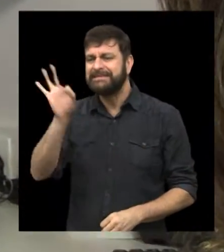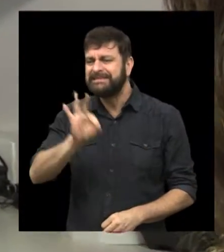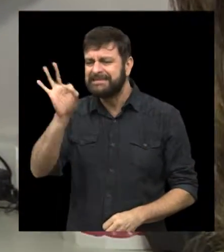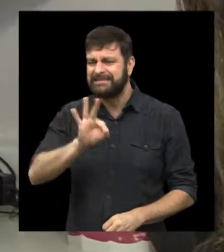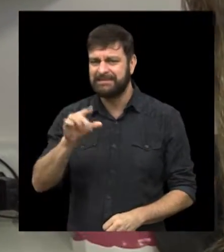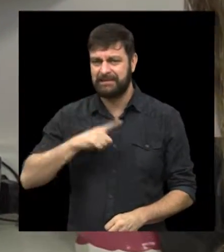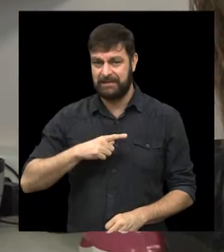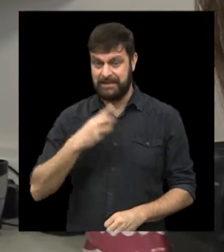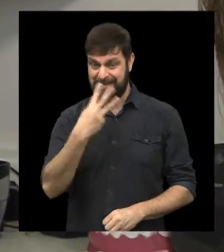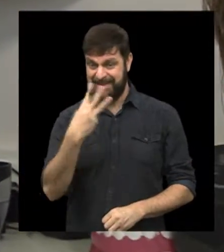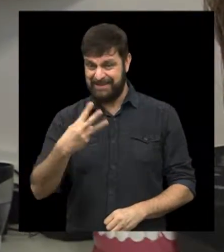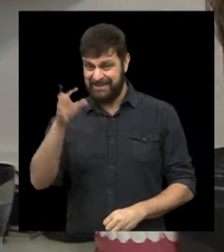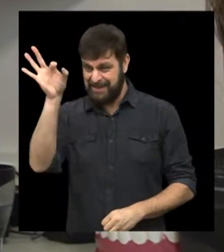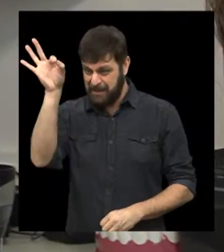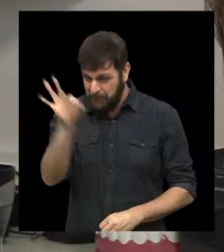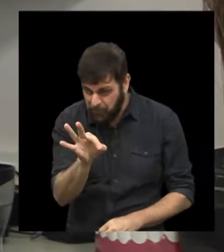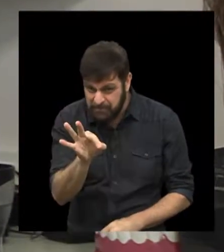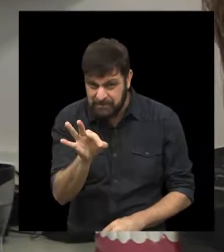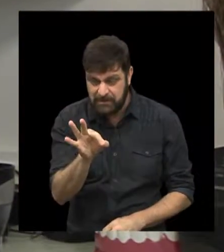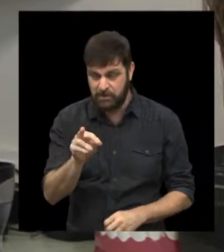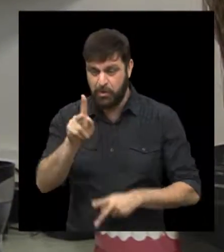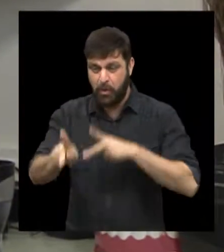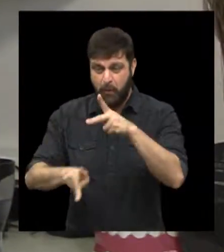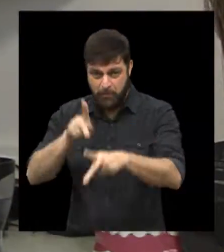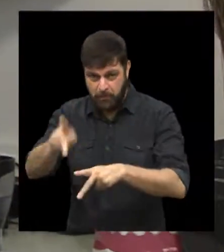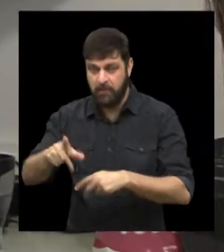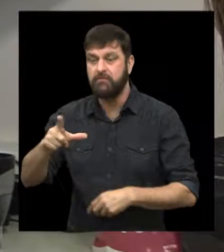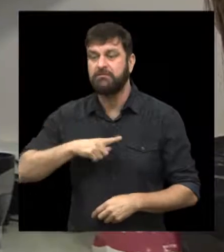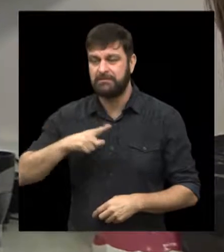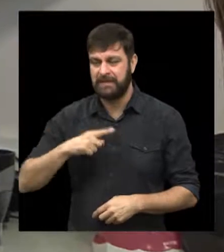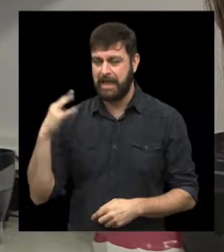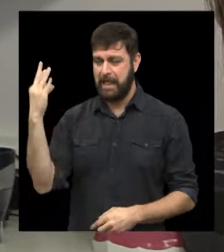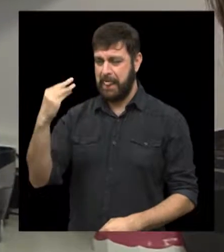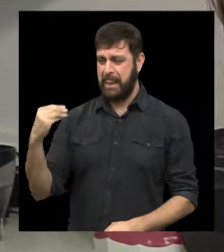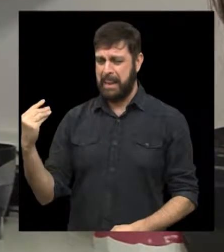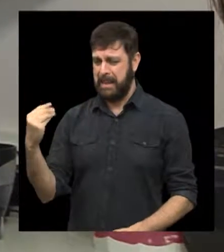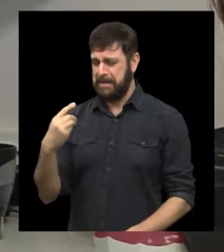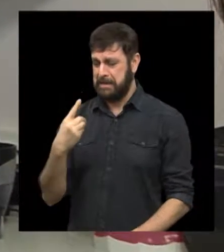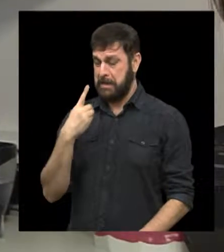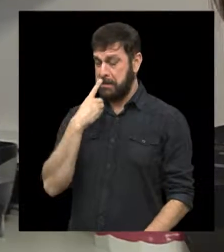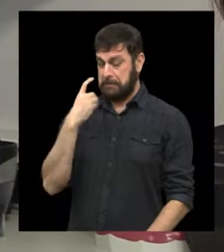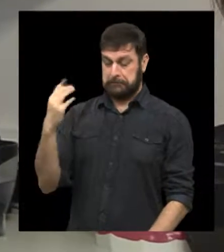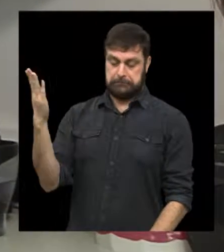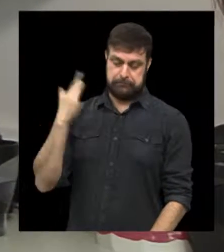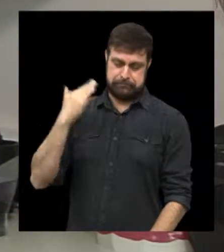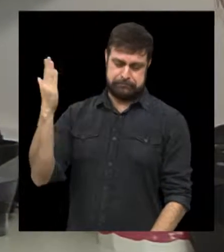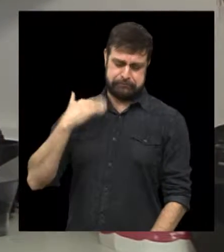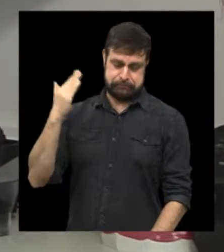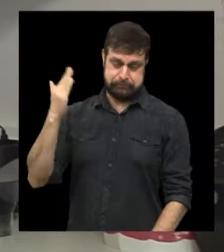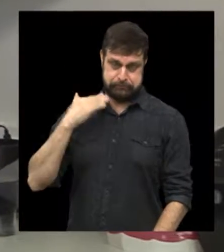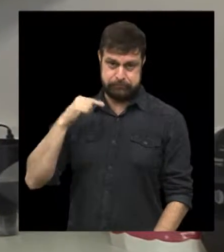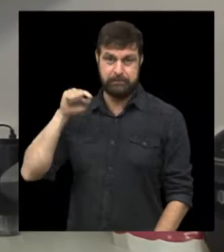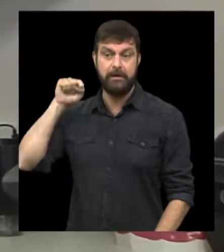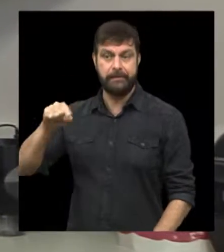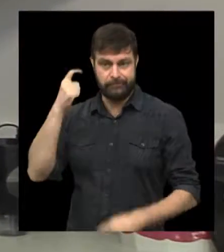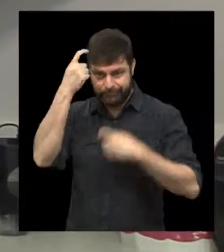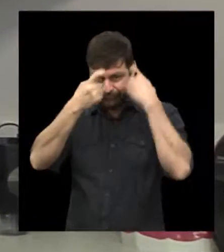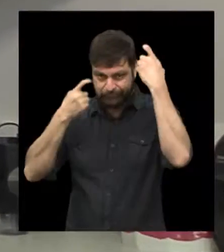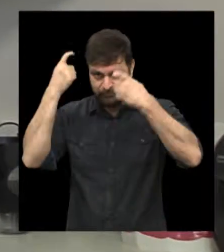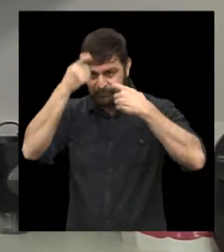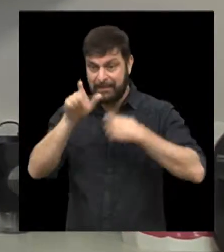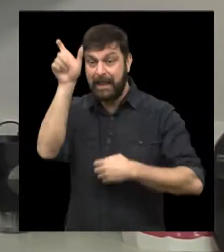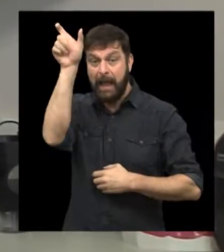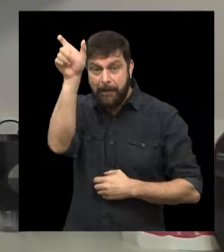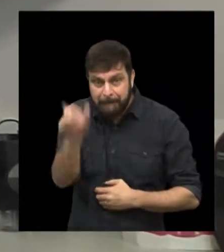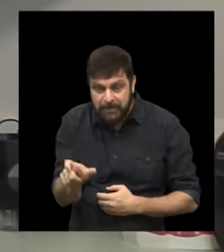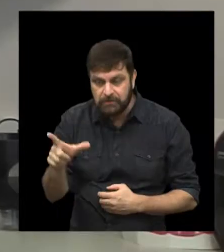são de que 33%, um terço da população, pode ter mau hálito em diferentes horários. O mau hálito crônico, esse sim é que preocupa,